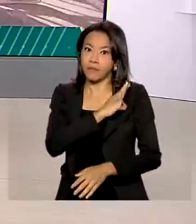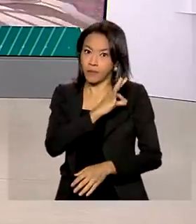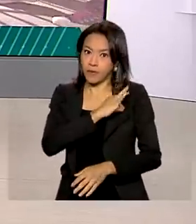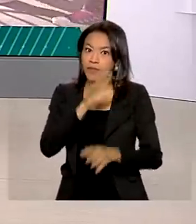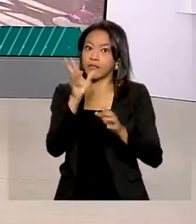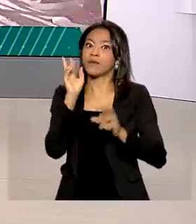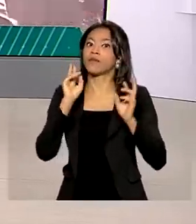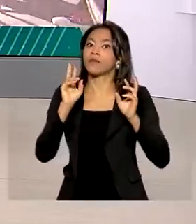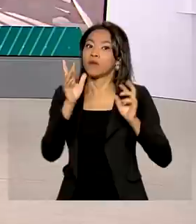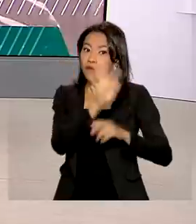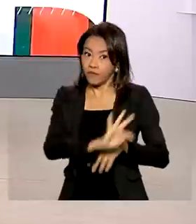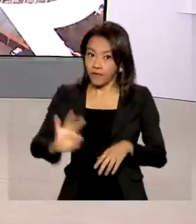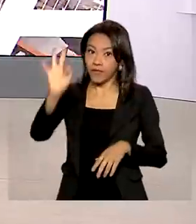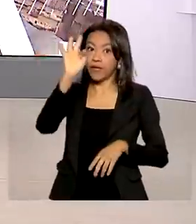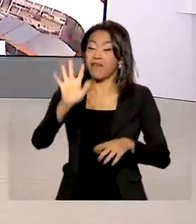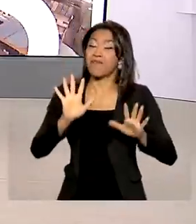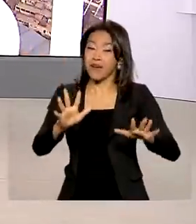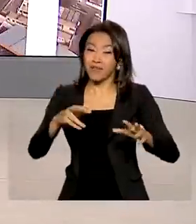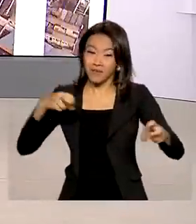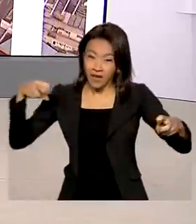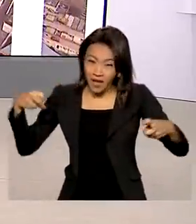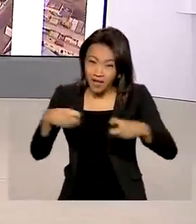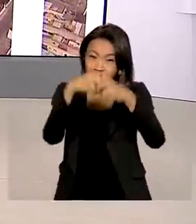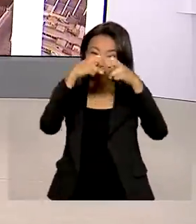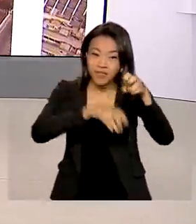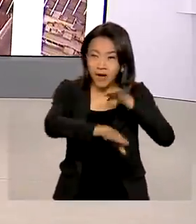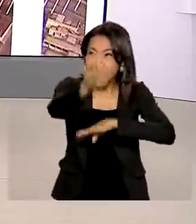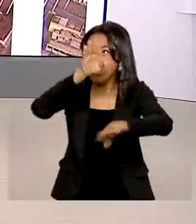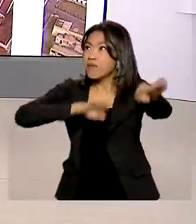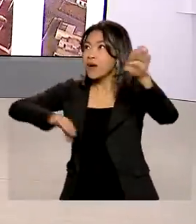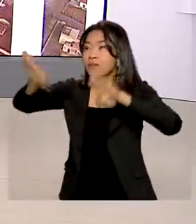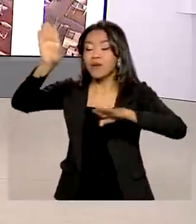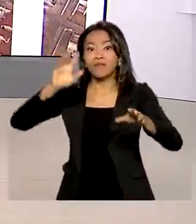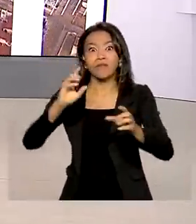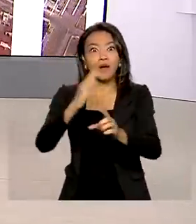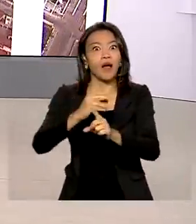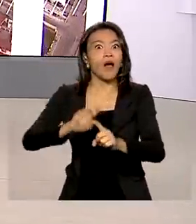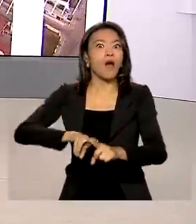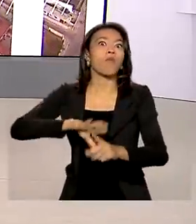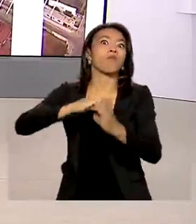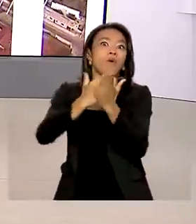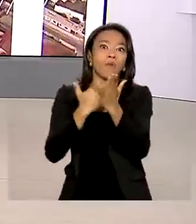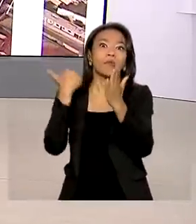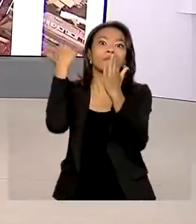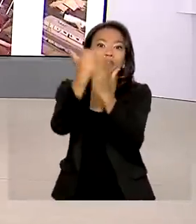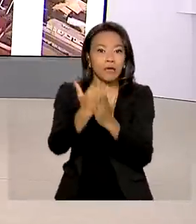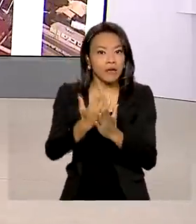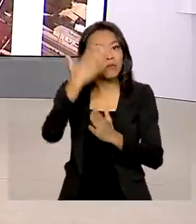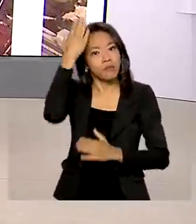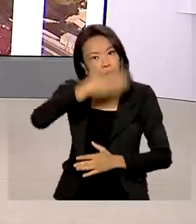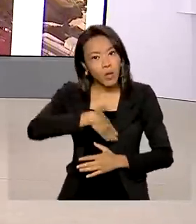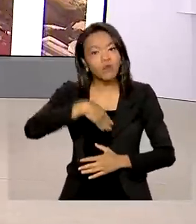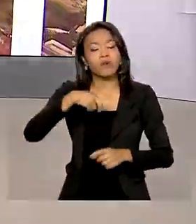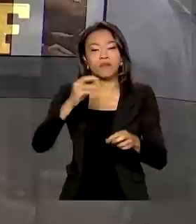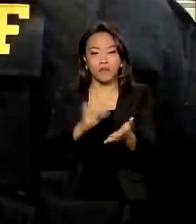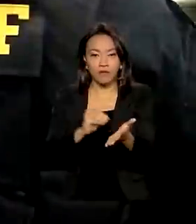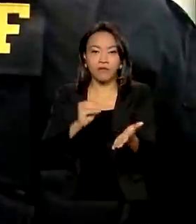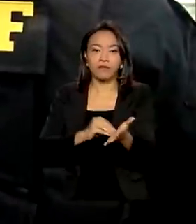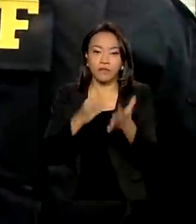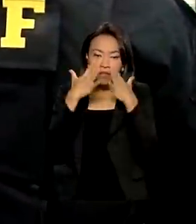infrações nas estradas aumentaram em relação ao ano passado, números que revelam imprudência dos condutores.